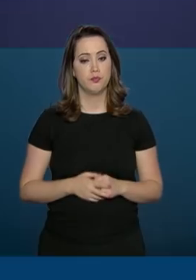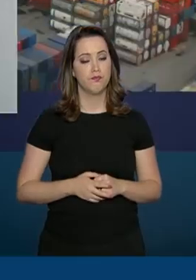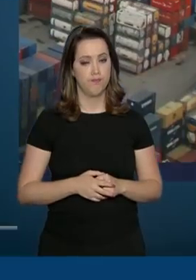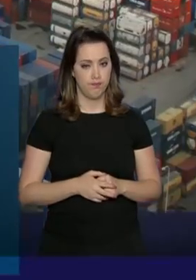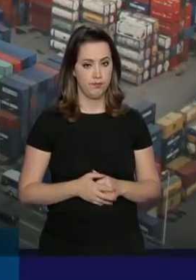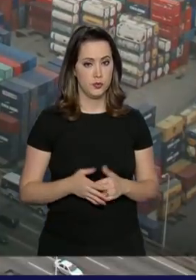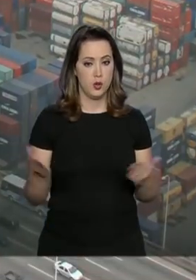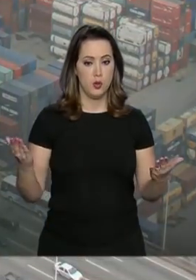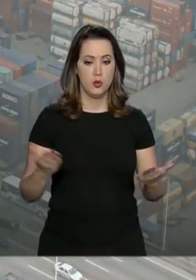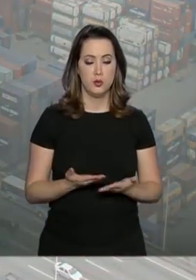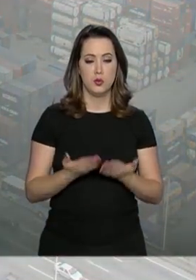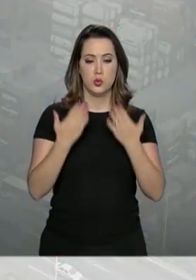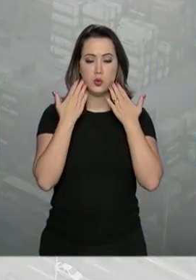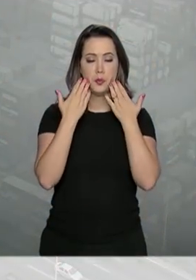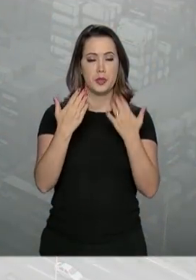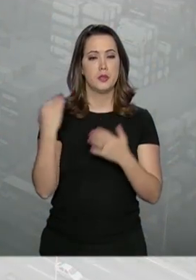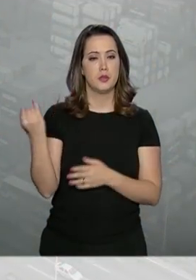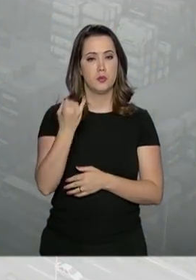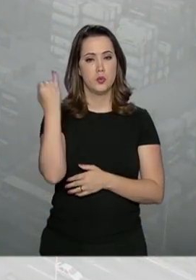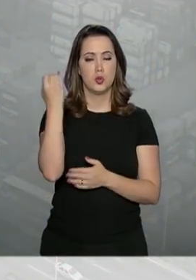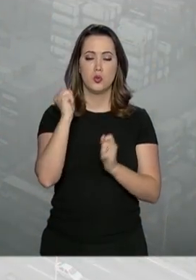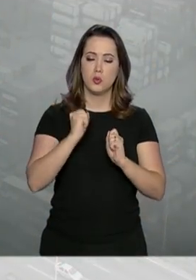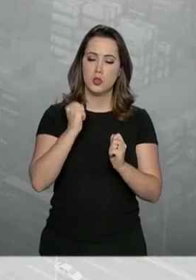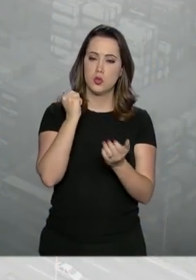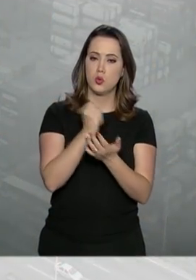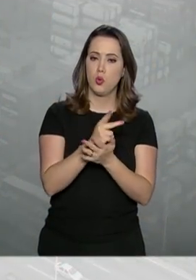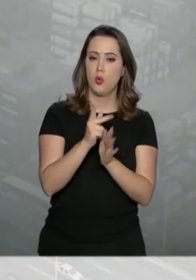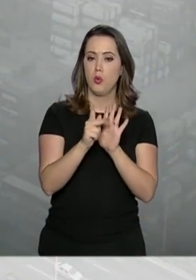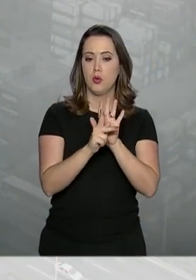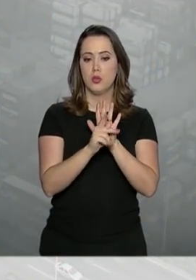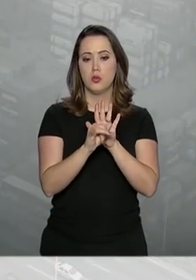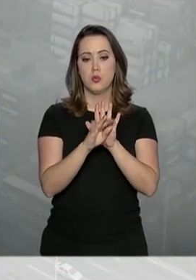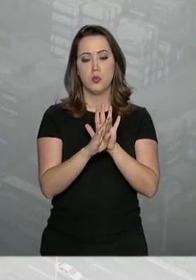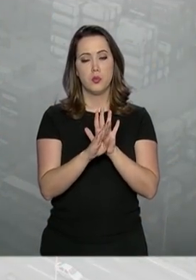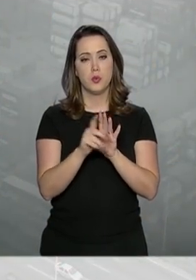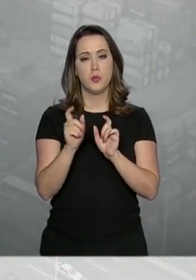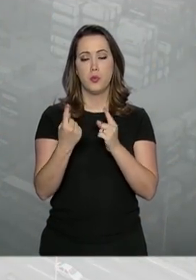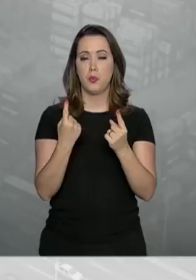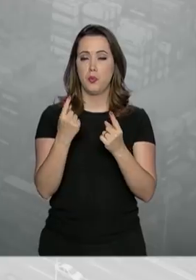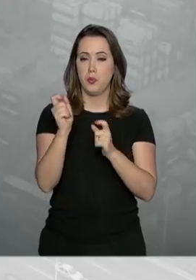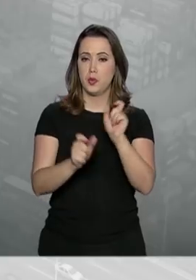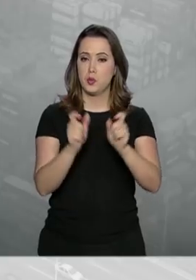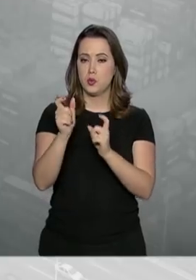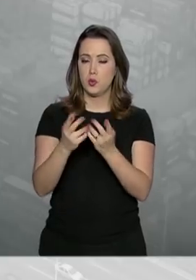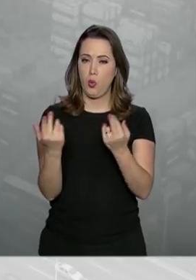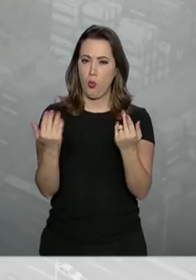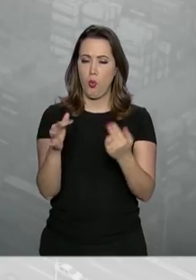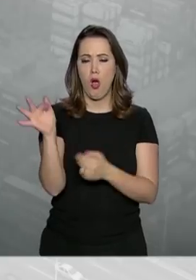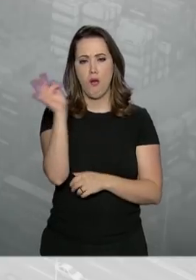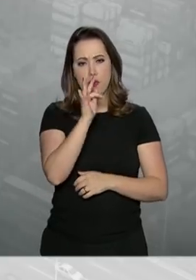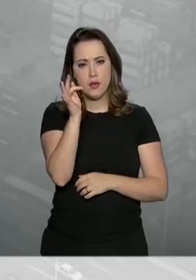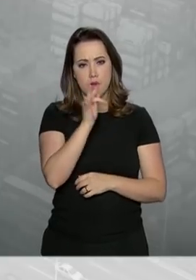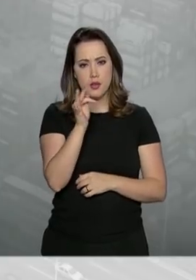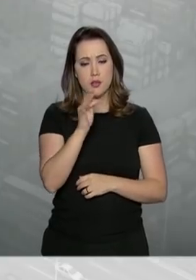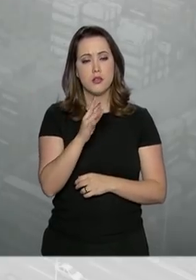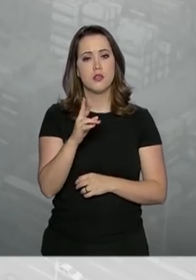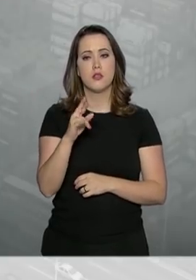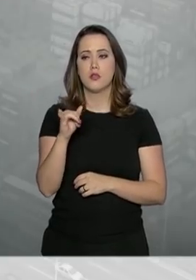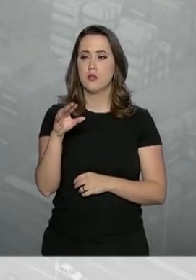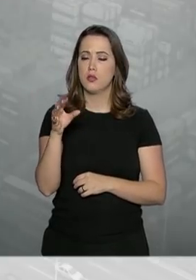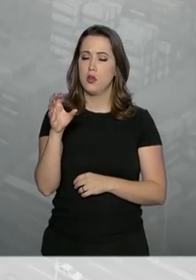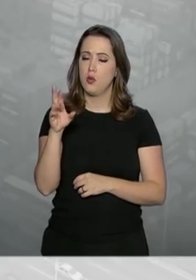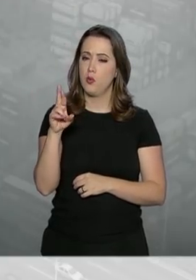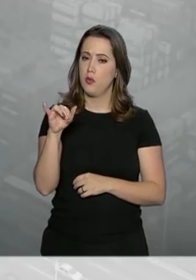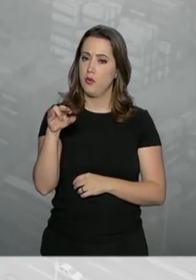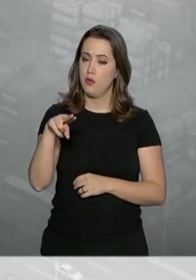Israel apresenta alto poder aquisitivo. O PIB por pessoa é comparado a de países como a França e o Reino Unido. Mas, no